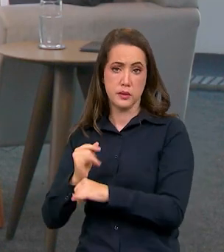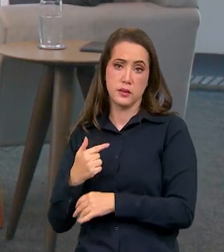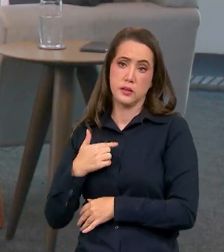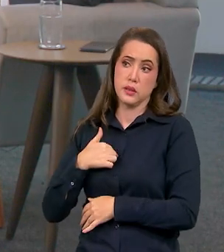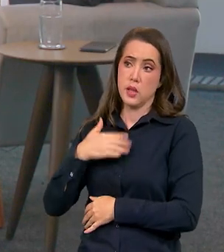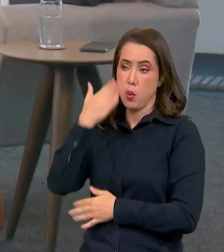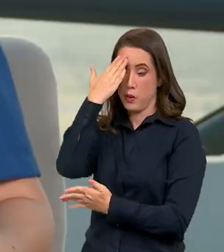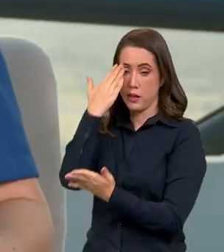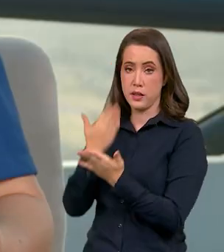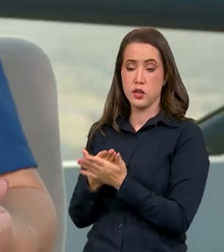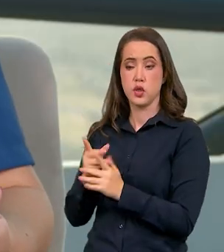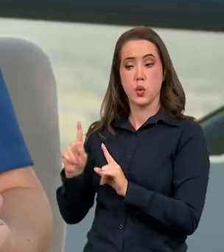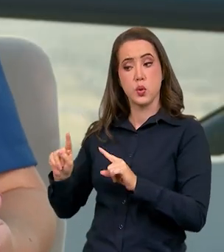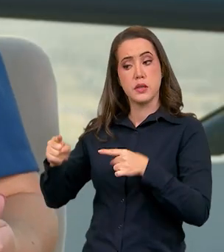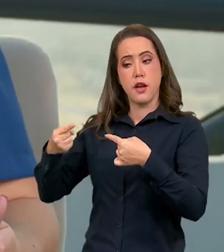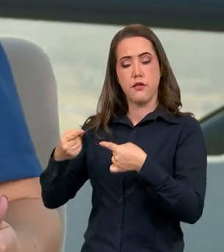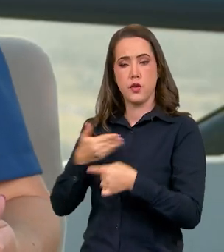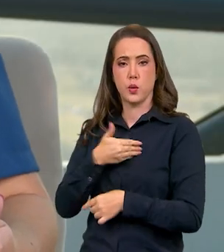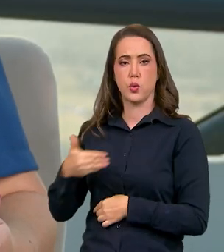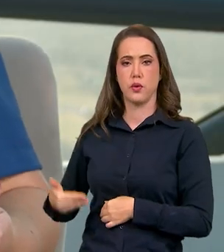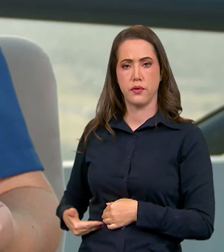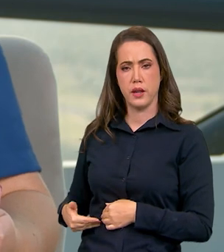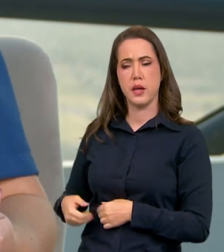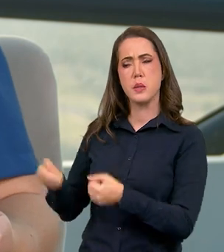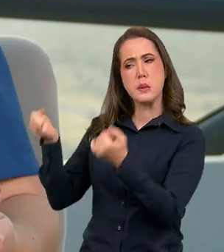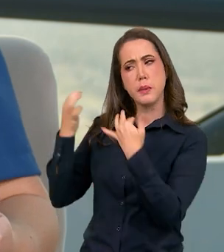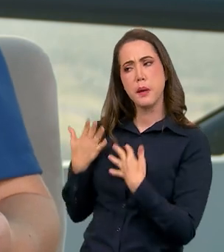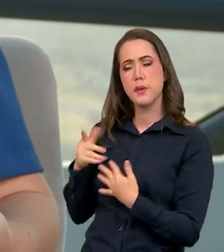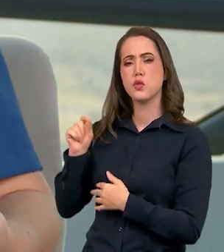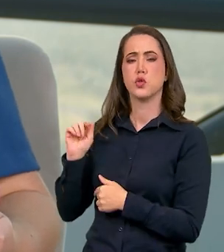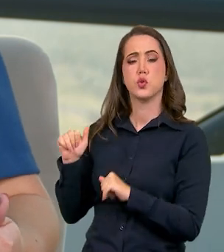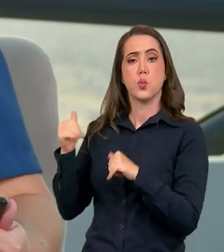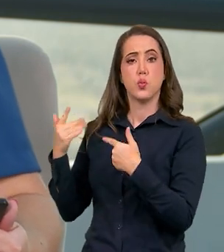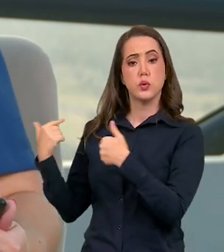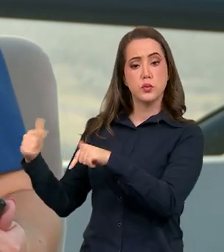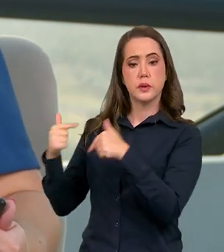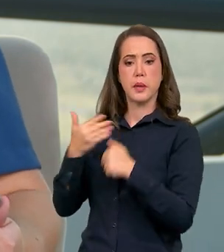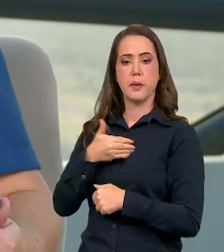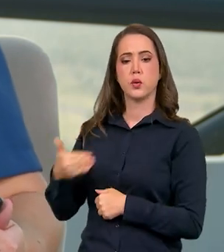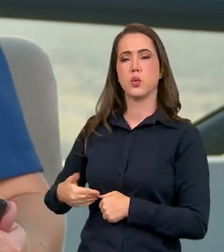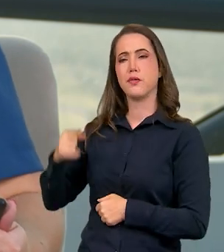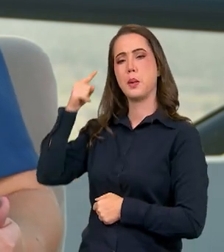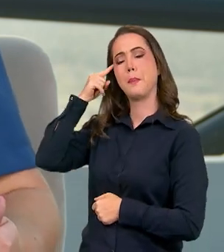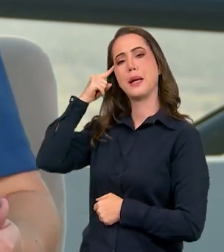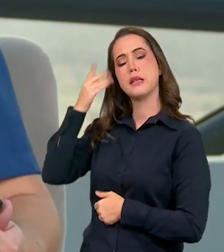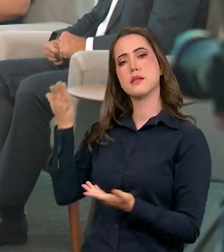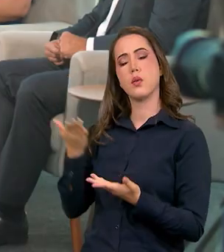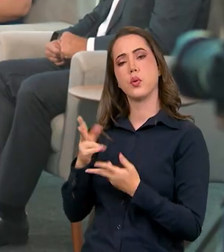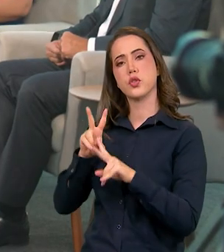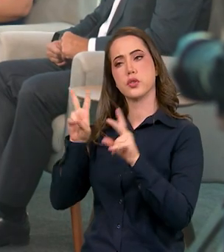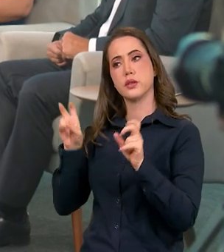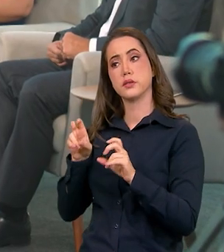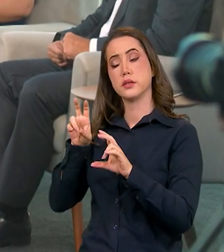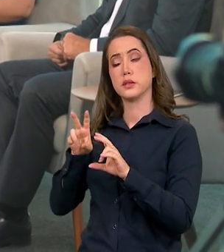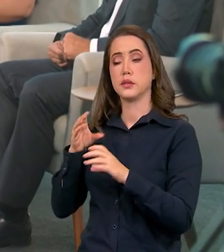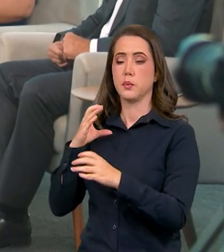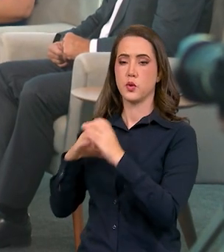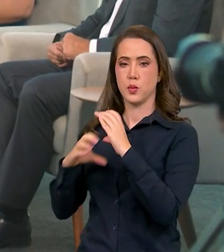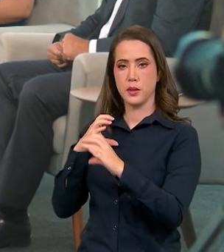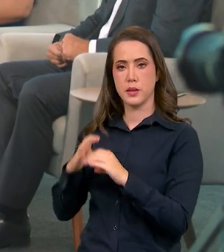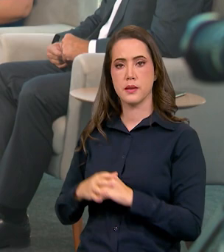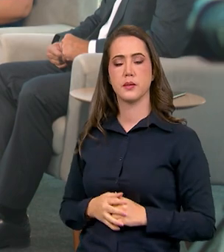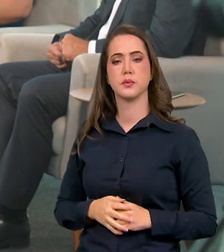e eu acho que o desafio do governo, gostaria até que o senhor falasse para a gente que tipo de ação é pensado dentro da pasta das